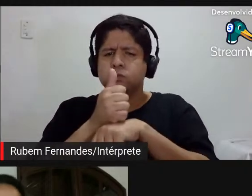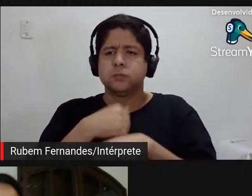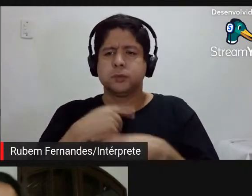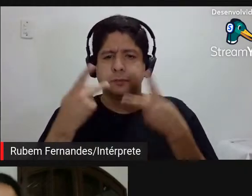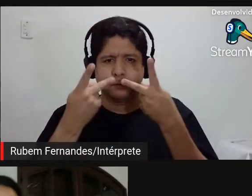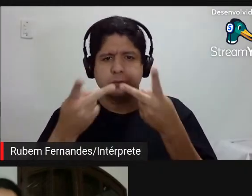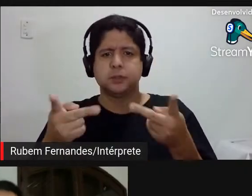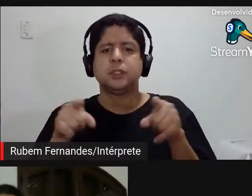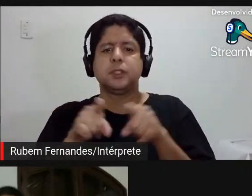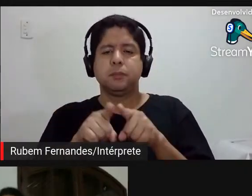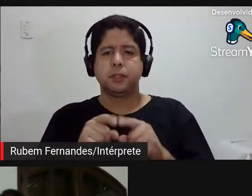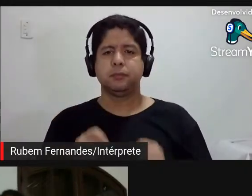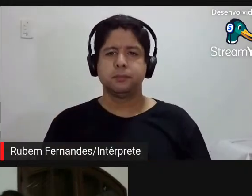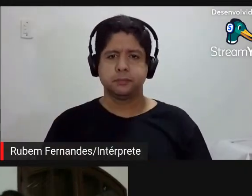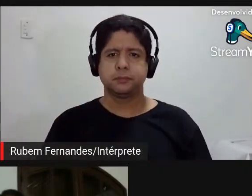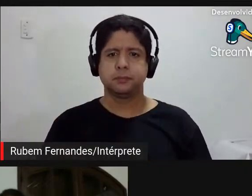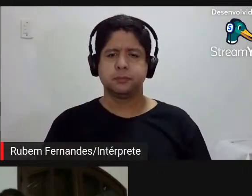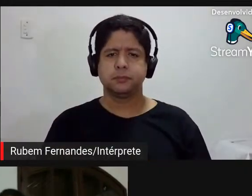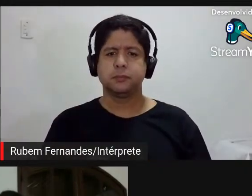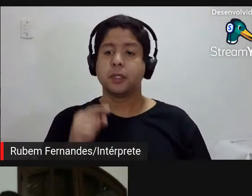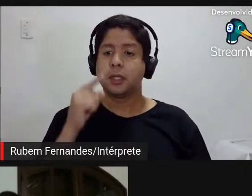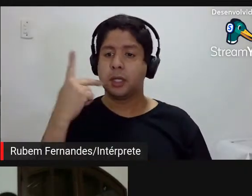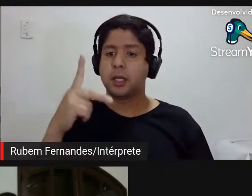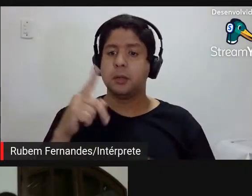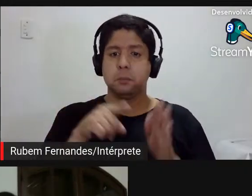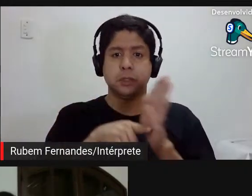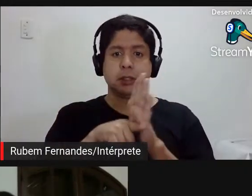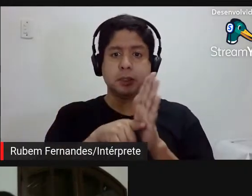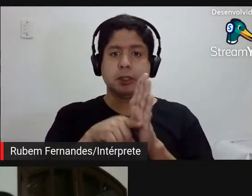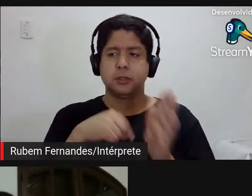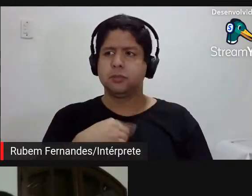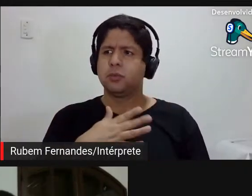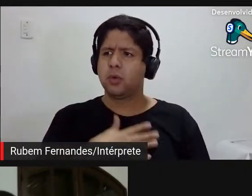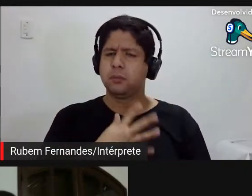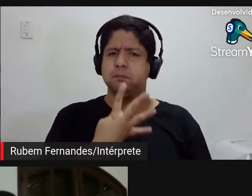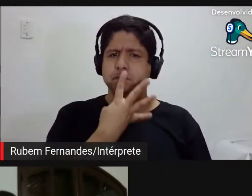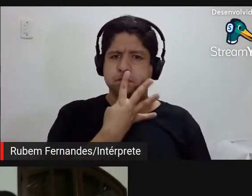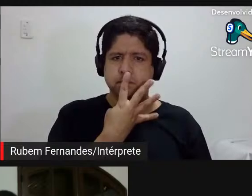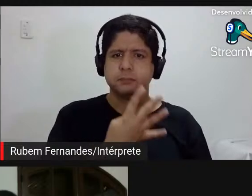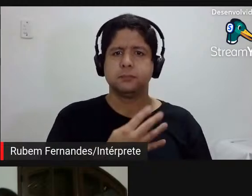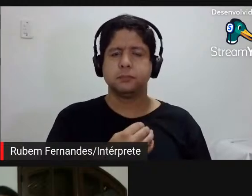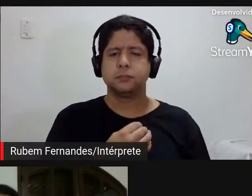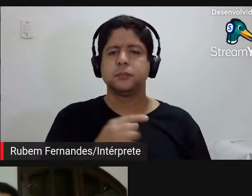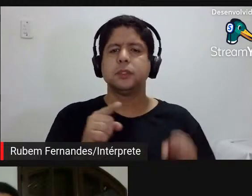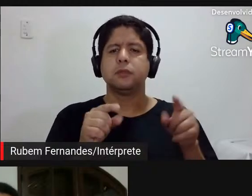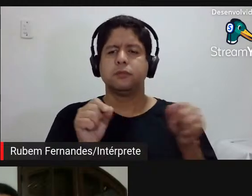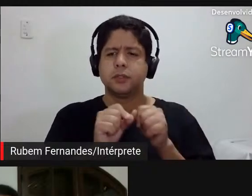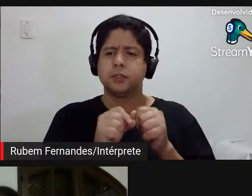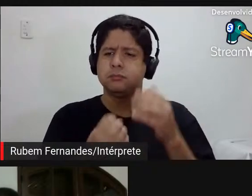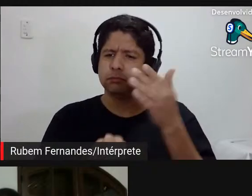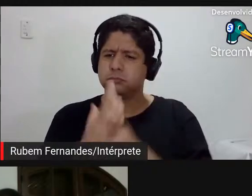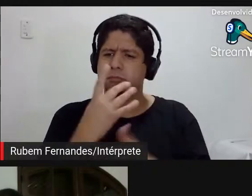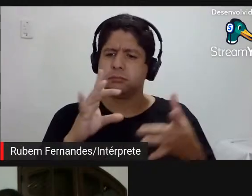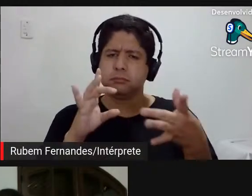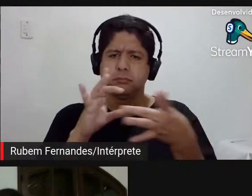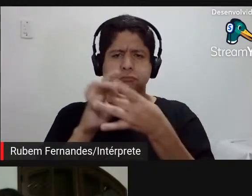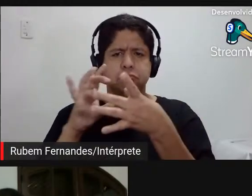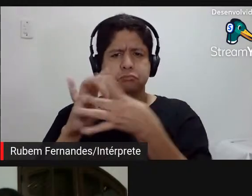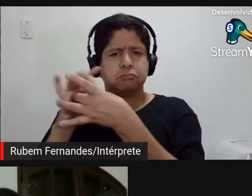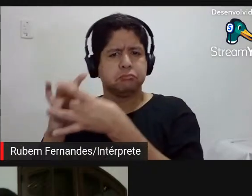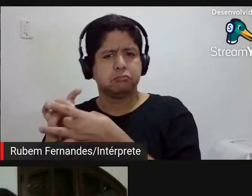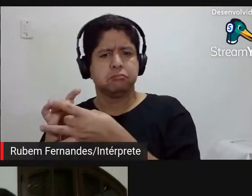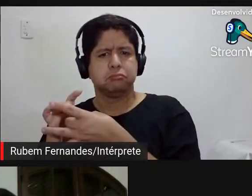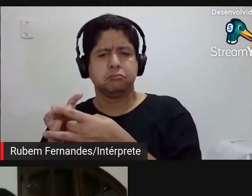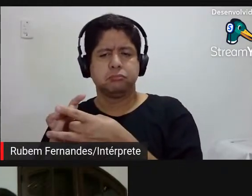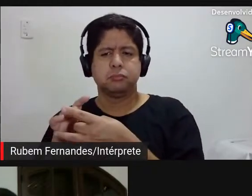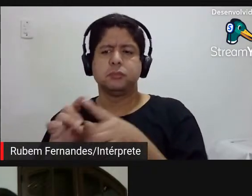me interessa muito para a minha pesquisa, inclusive, acho que a vai poder fazer várias conexões agora enquanto eu estiver apresentando